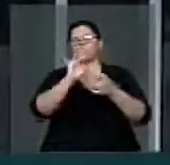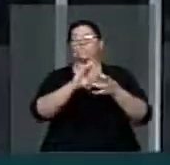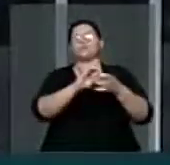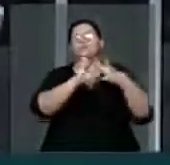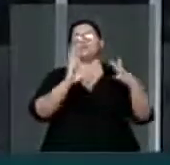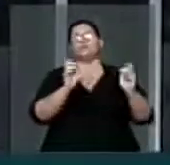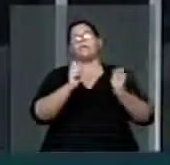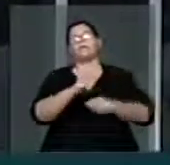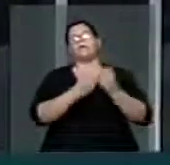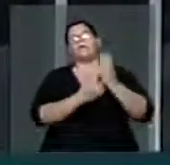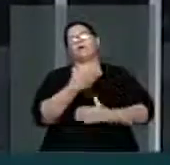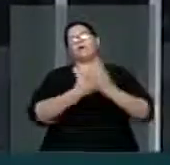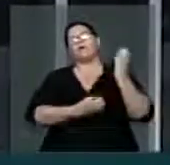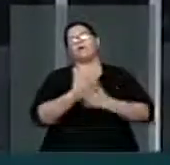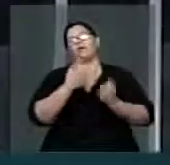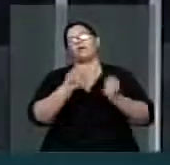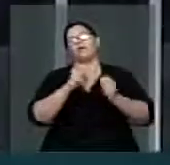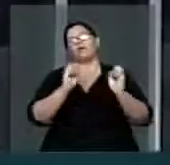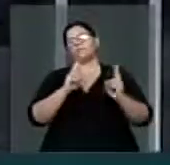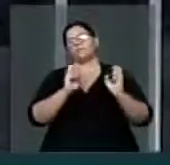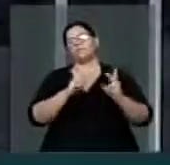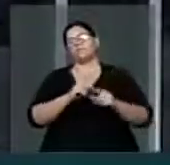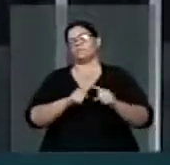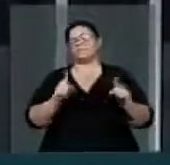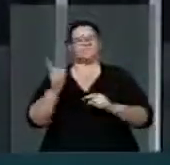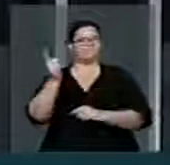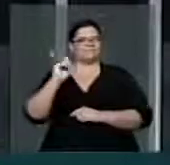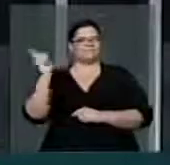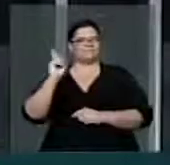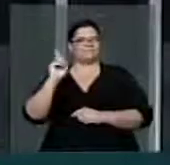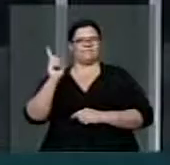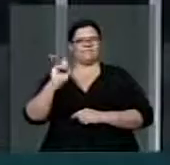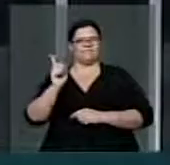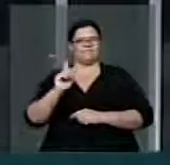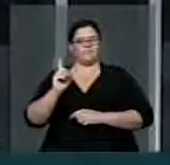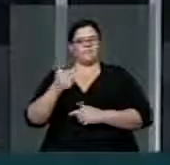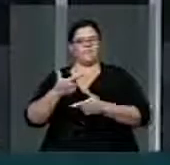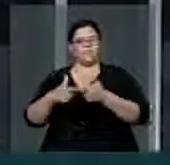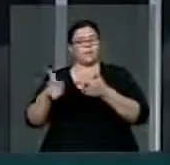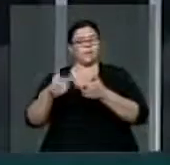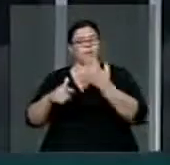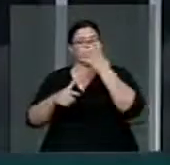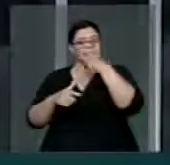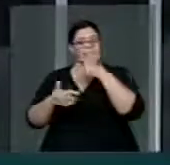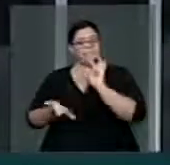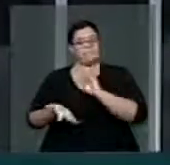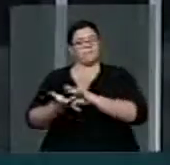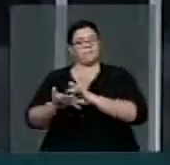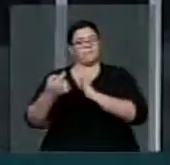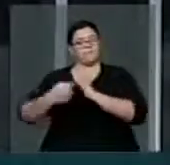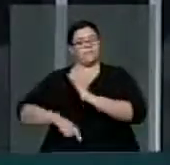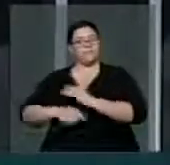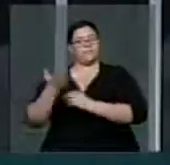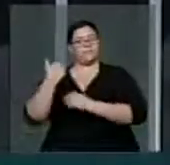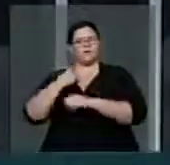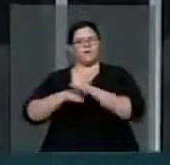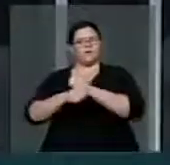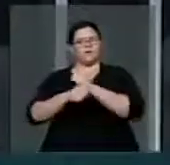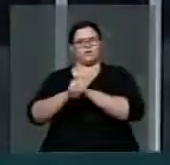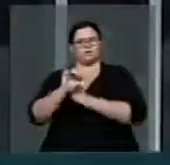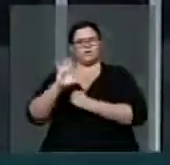reconhecemos mais rígidos do que antes, a criação de novos municípios. Aquela farra dos anos 90,